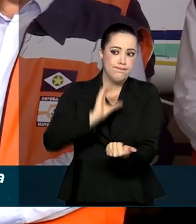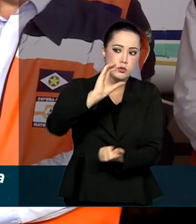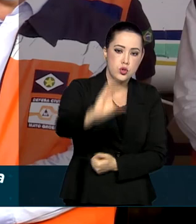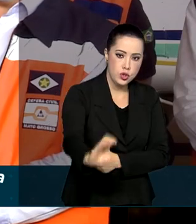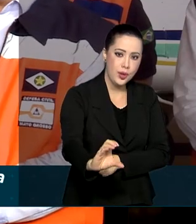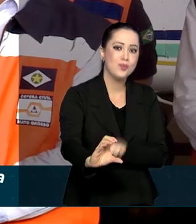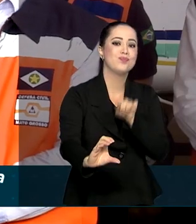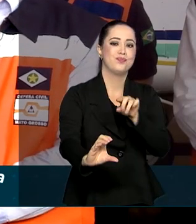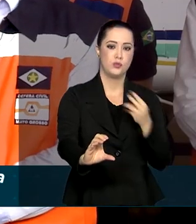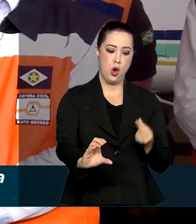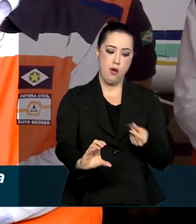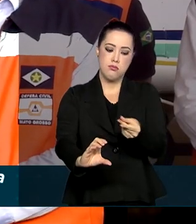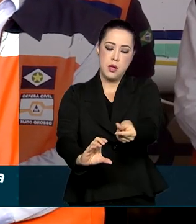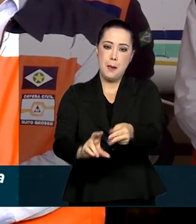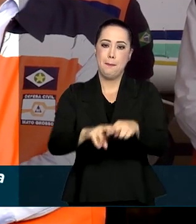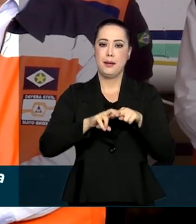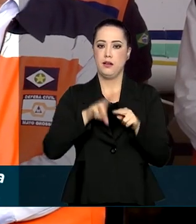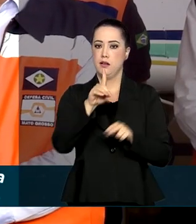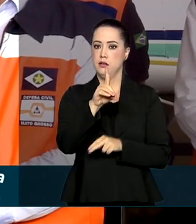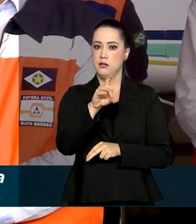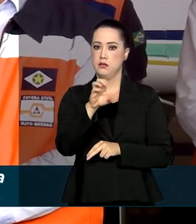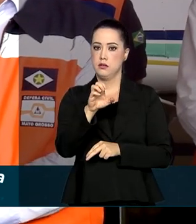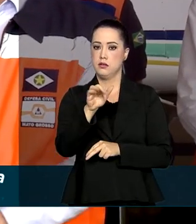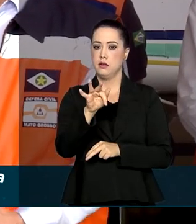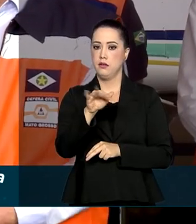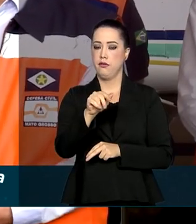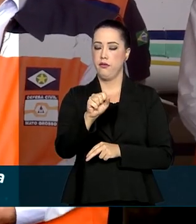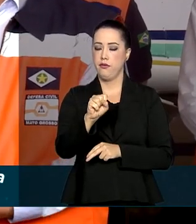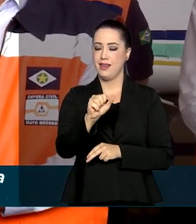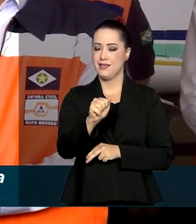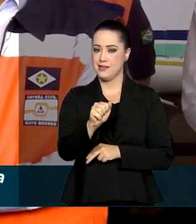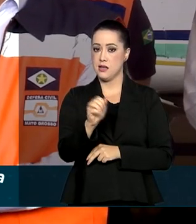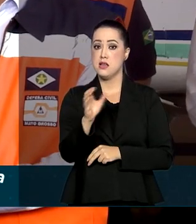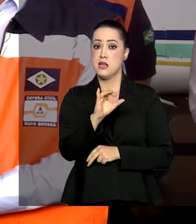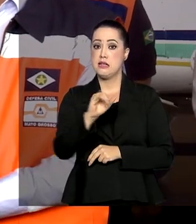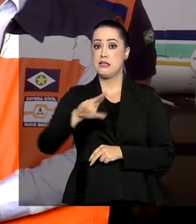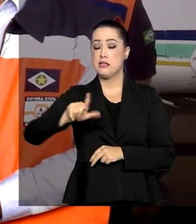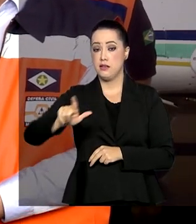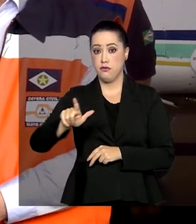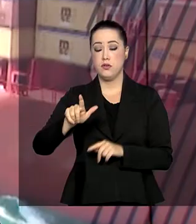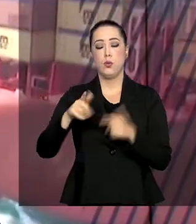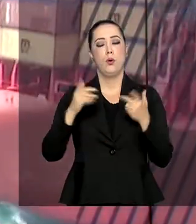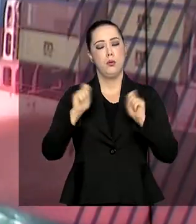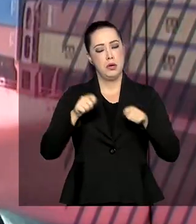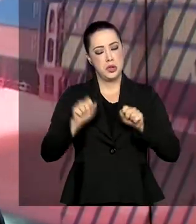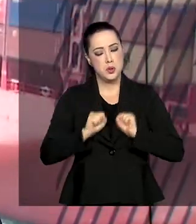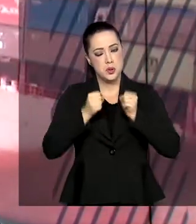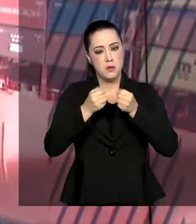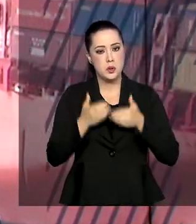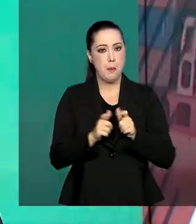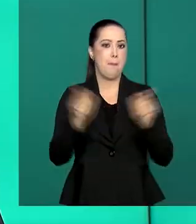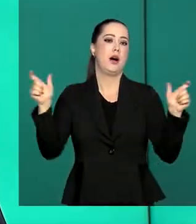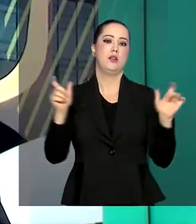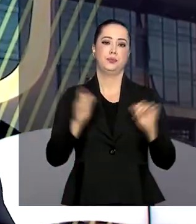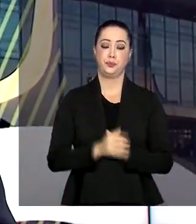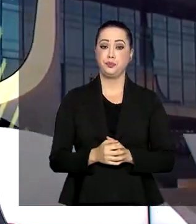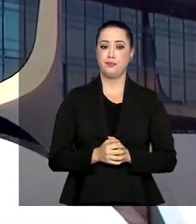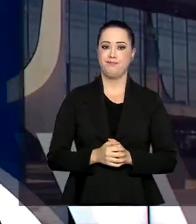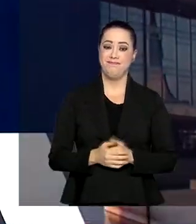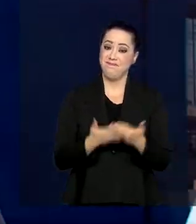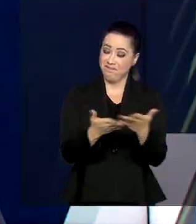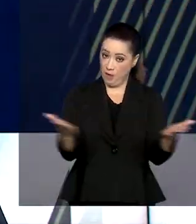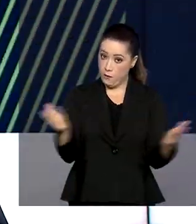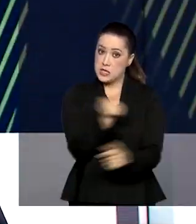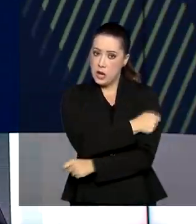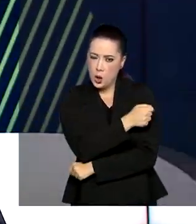defesa civil, para que esses esforços possam ser potencializados. E atenção estudantes que buscam